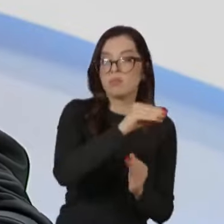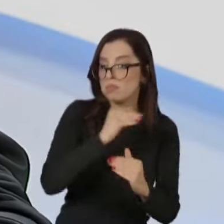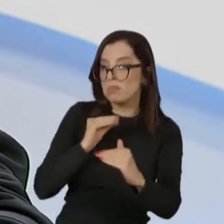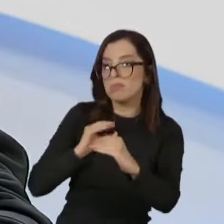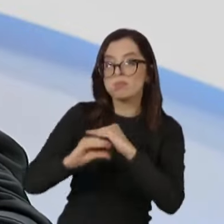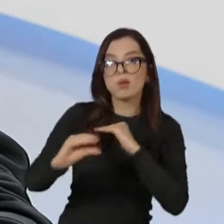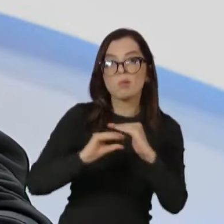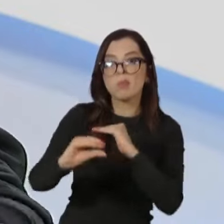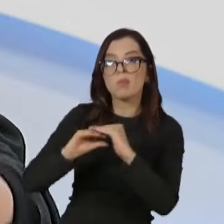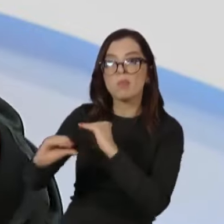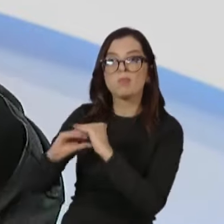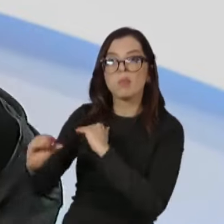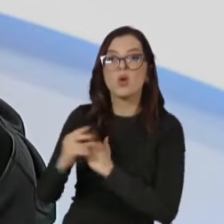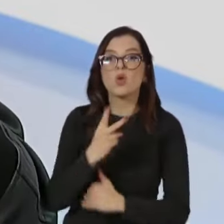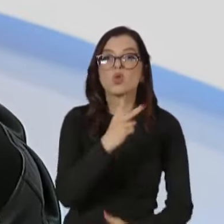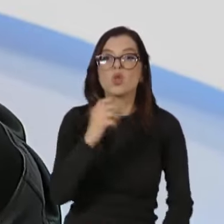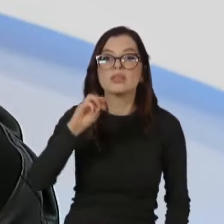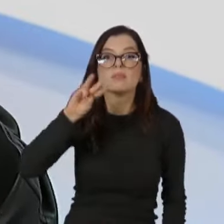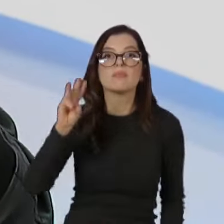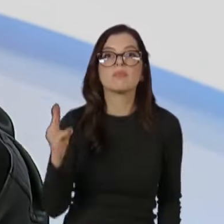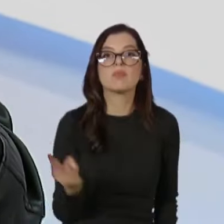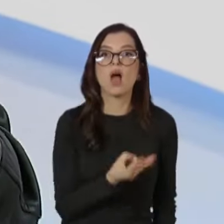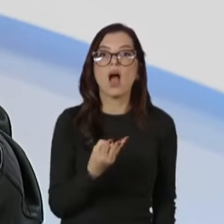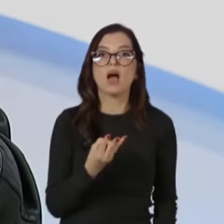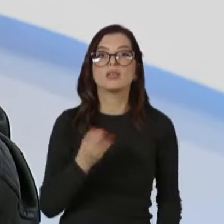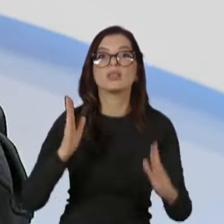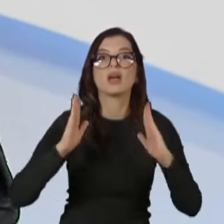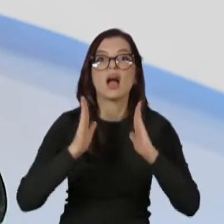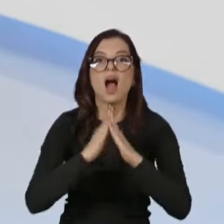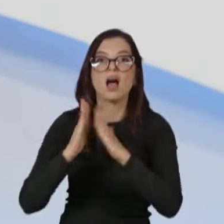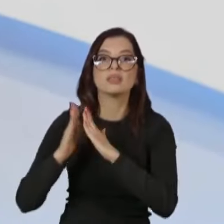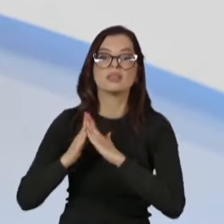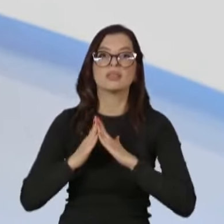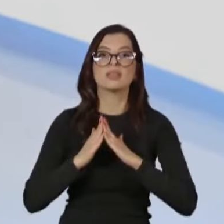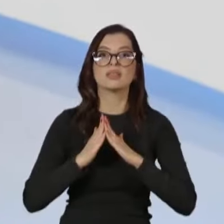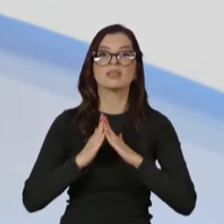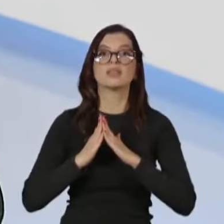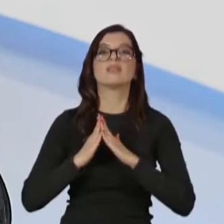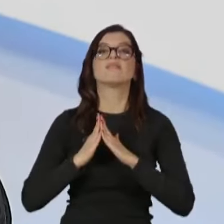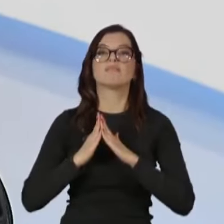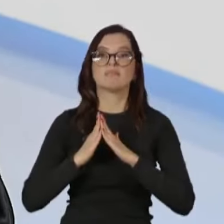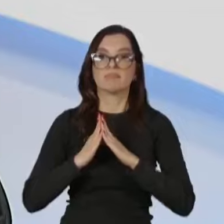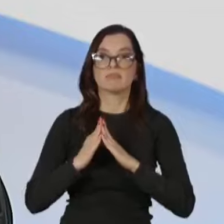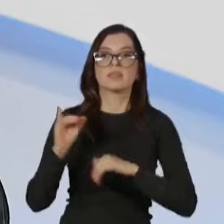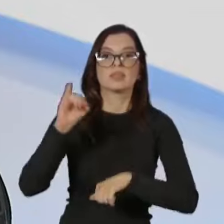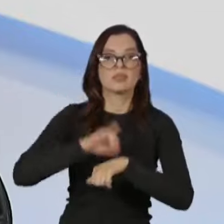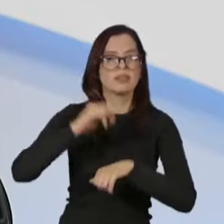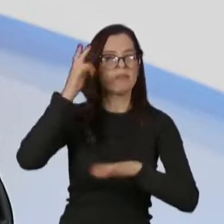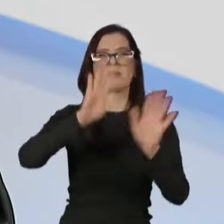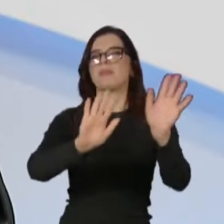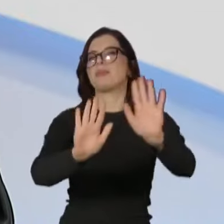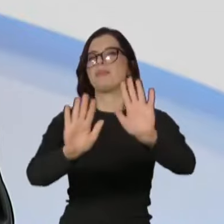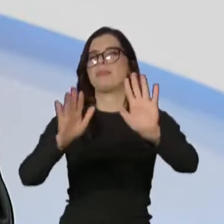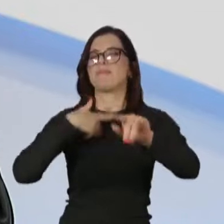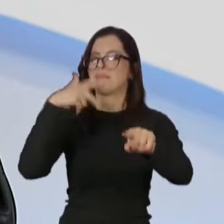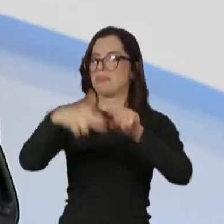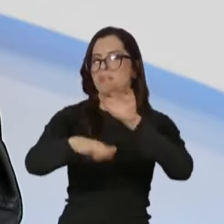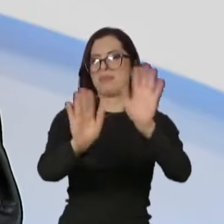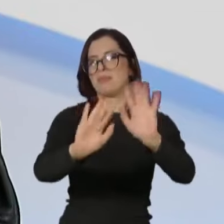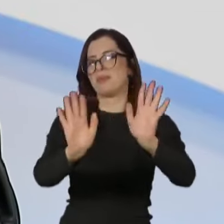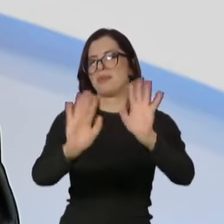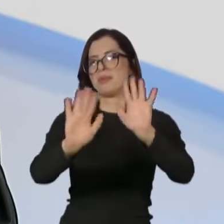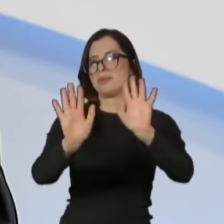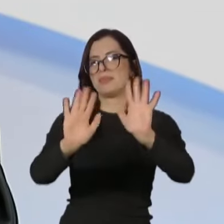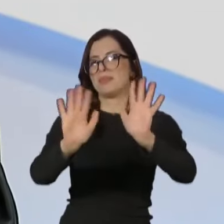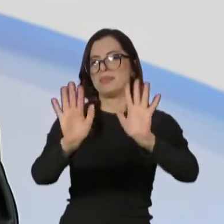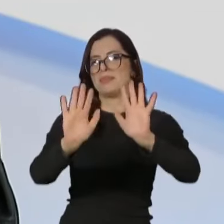milhões em imóveis. No centro de São Paulo, eu tenho uma única dúvida. Deixa eu terminar só e vou tentar ser rápido. O